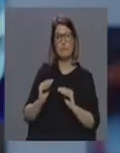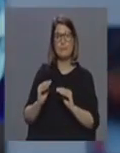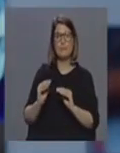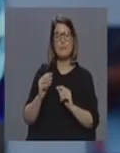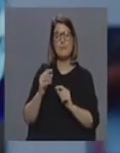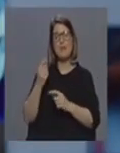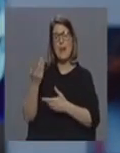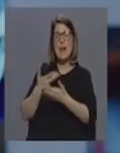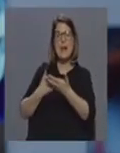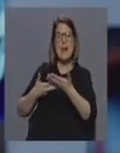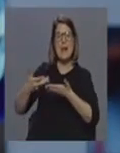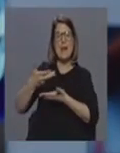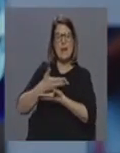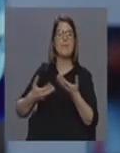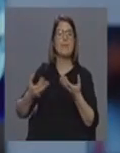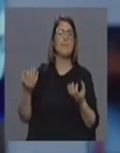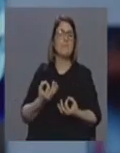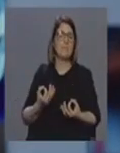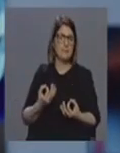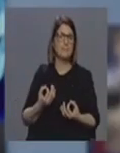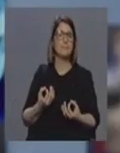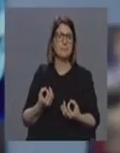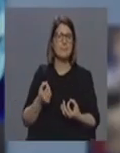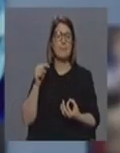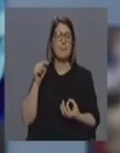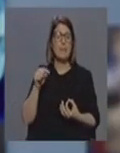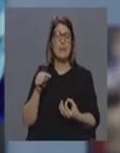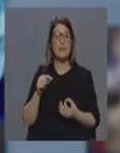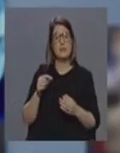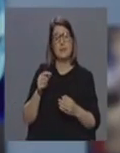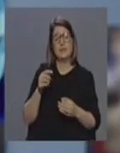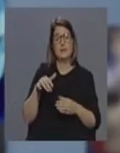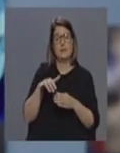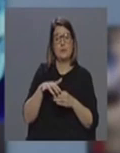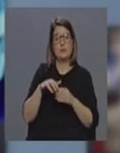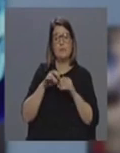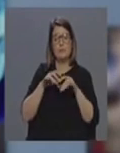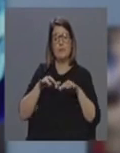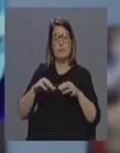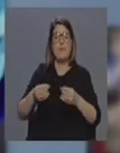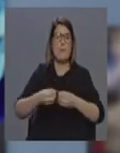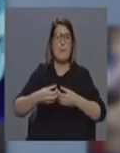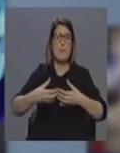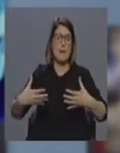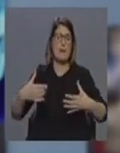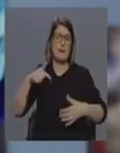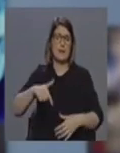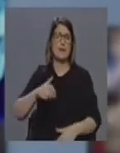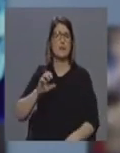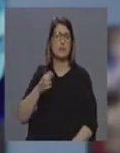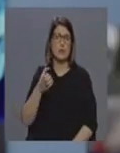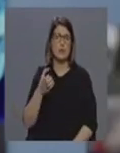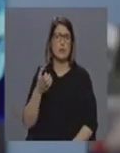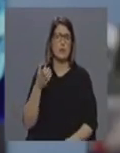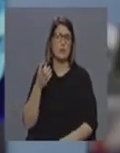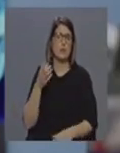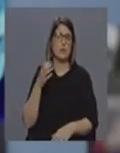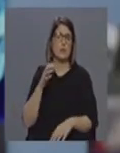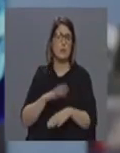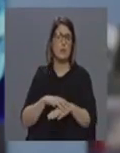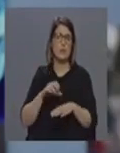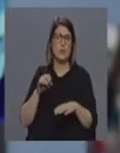medida em o surto vai evoluindo e vai tendo o seu impacto na região nomeadamente depois com a ocupação de